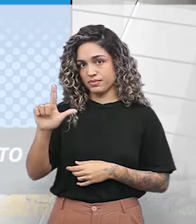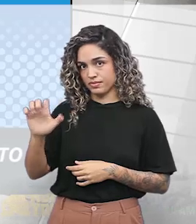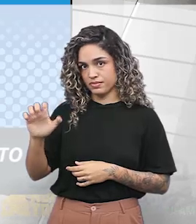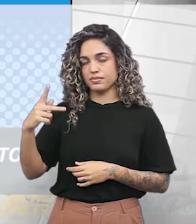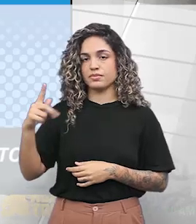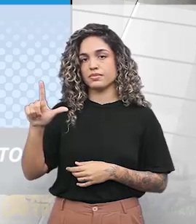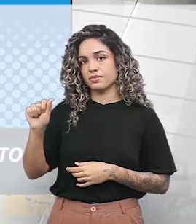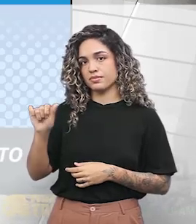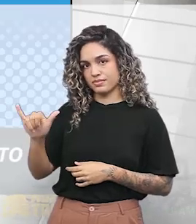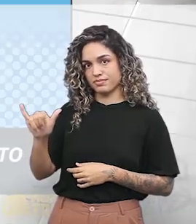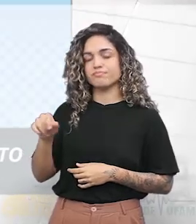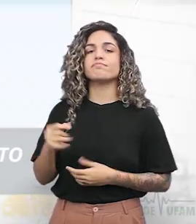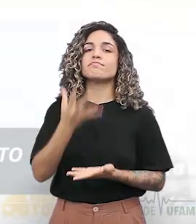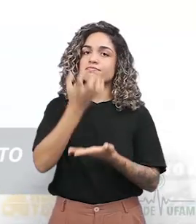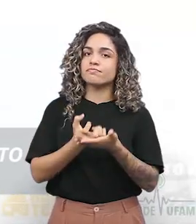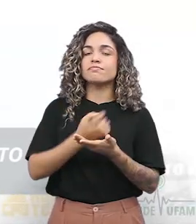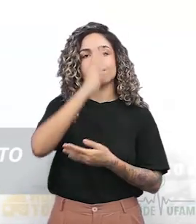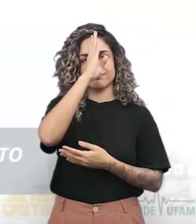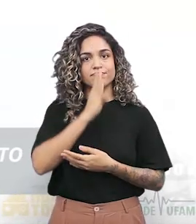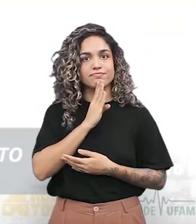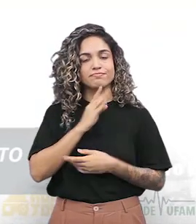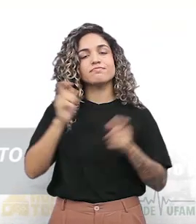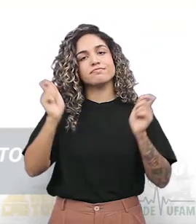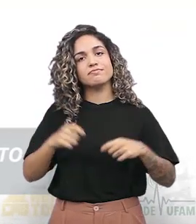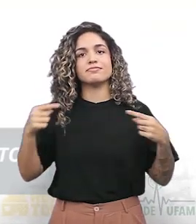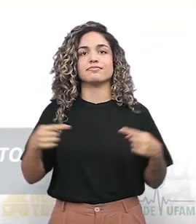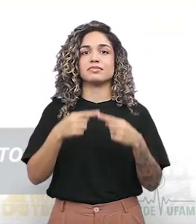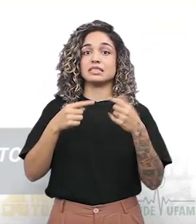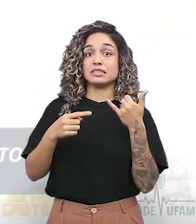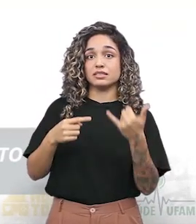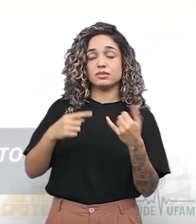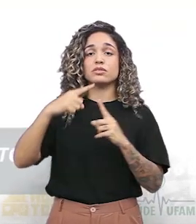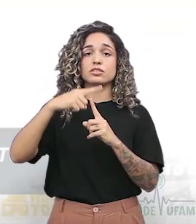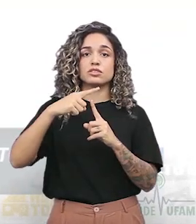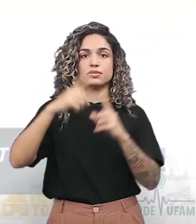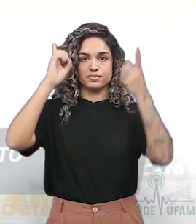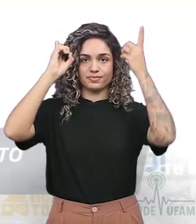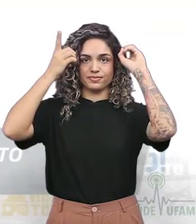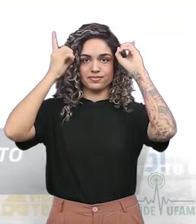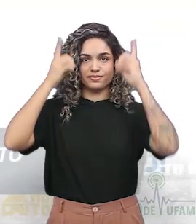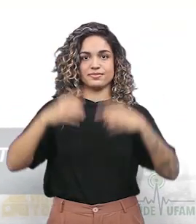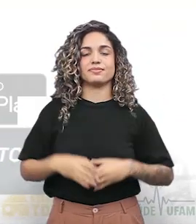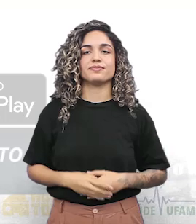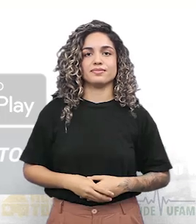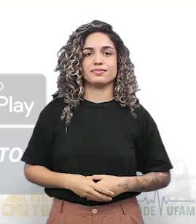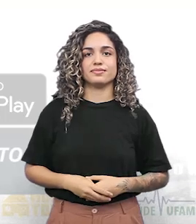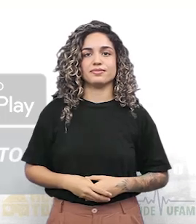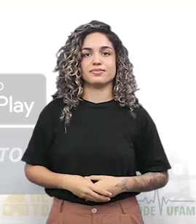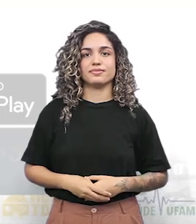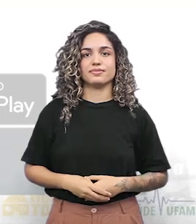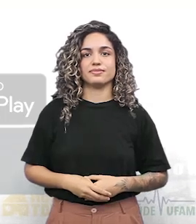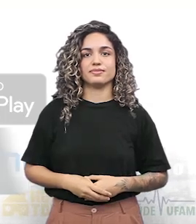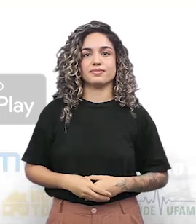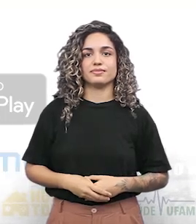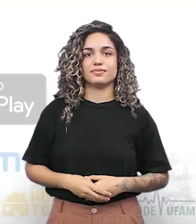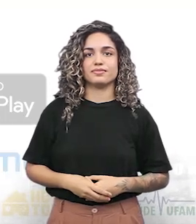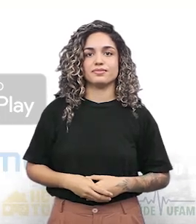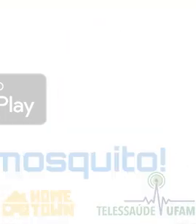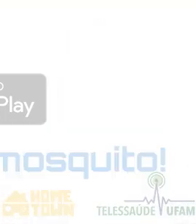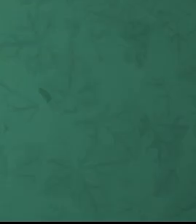Mania está disponível para dispositivos com sistema Android e pode ser baixado gratuitamente no Google Play.